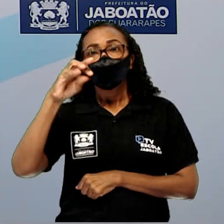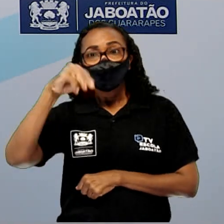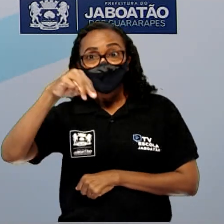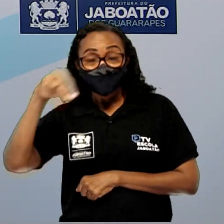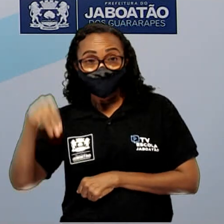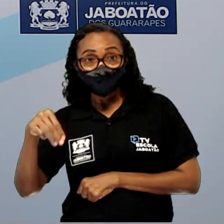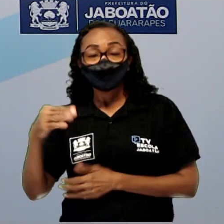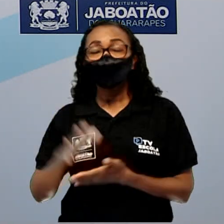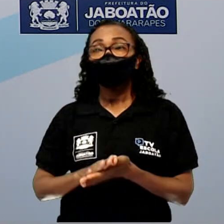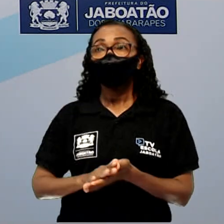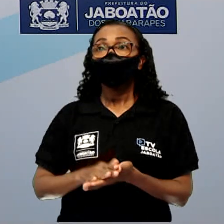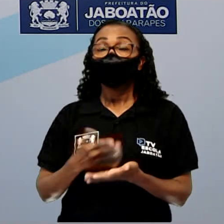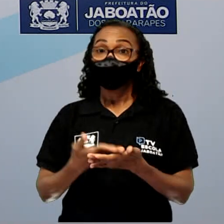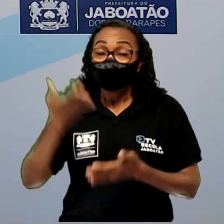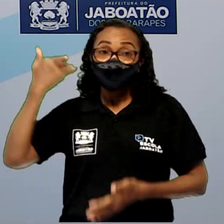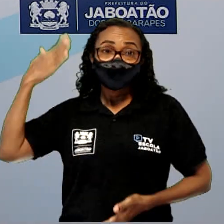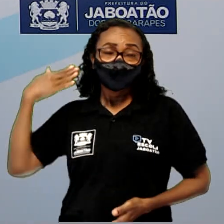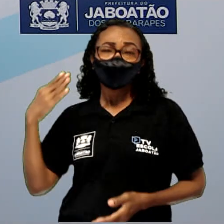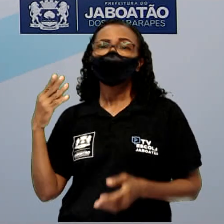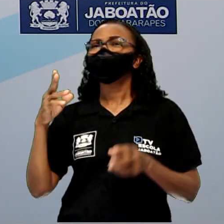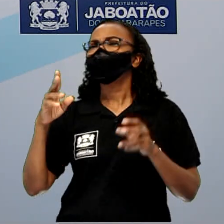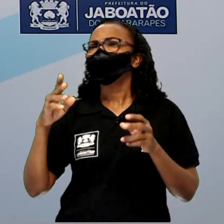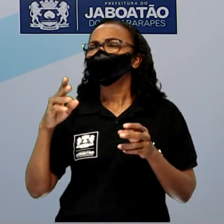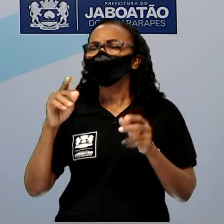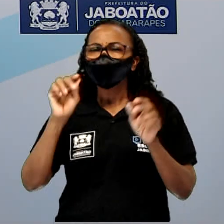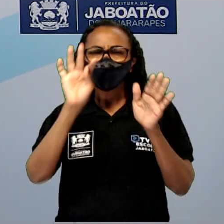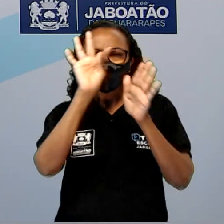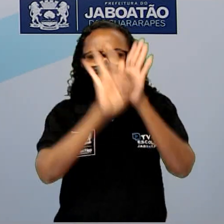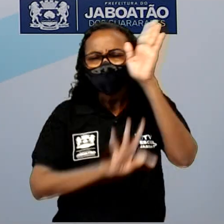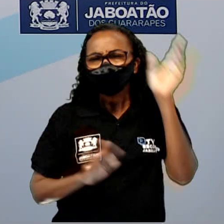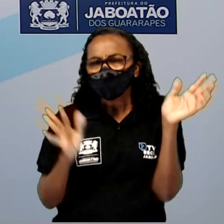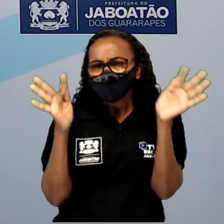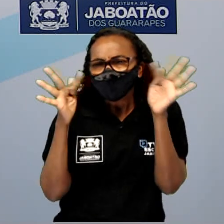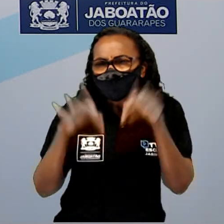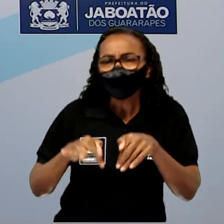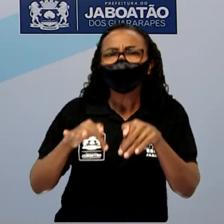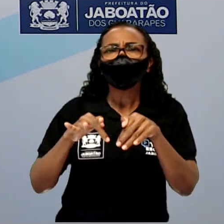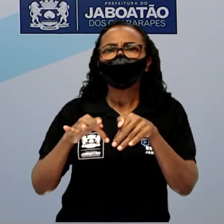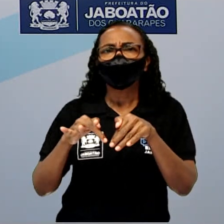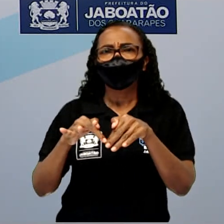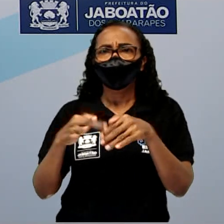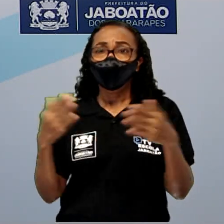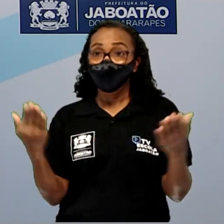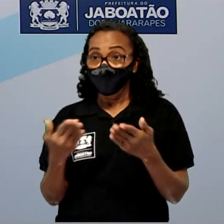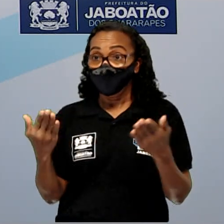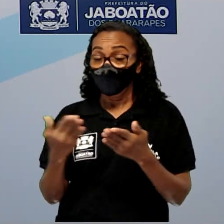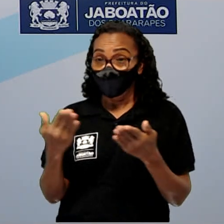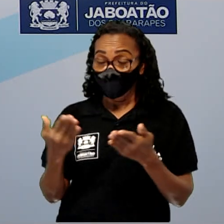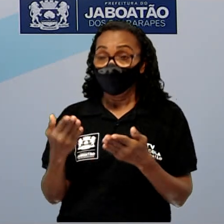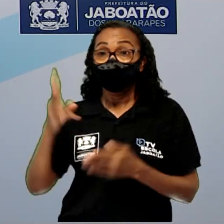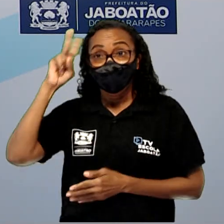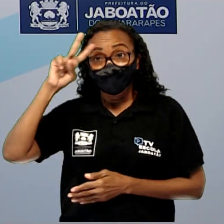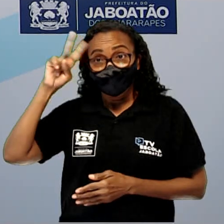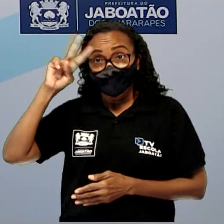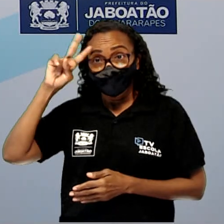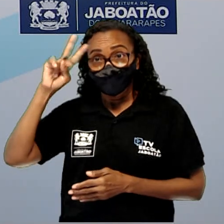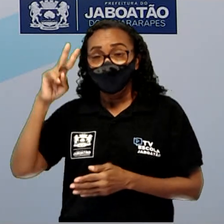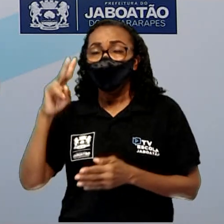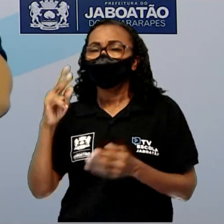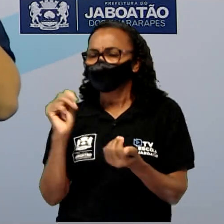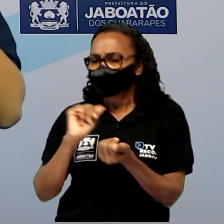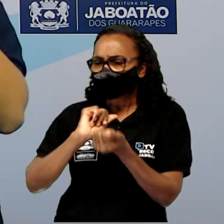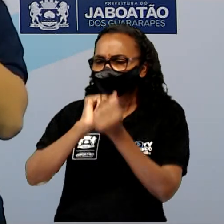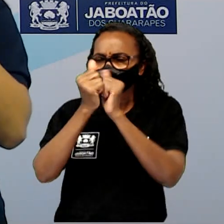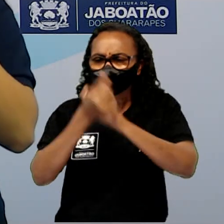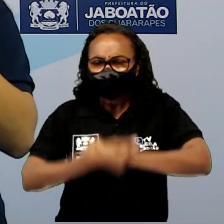trechinho final da adaptação de Perrault. Dessa vez, eu trago a história um pouco, gente, adaptada, um